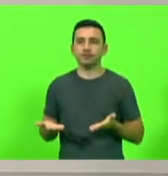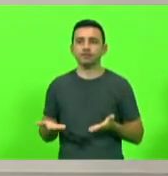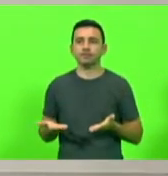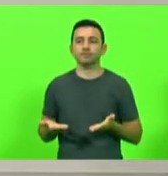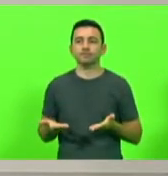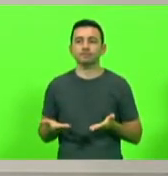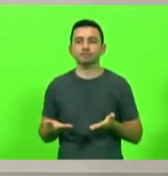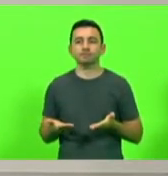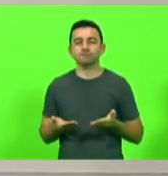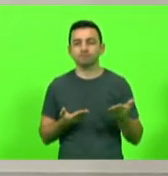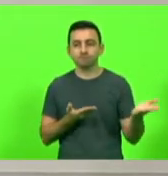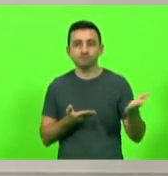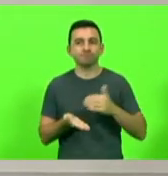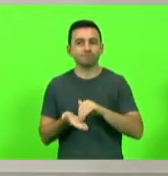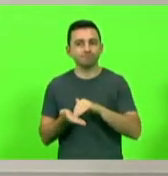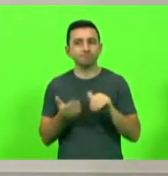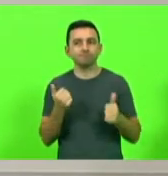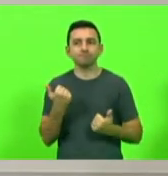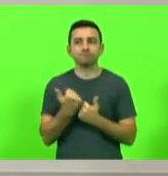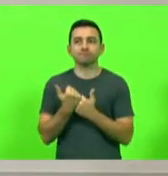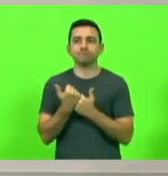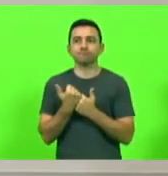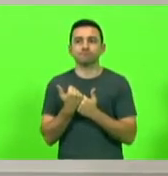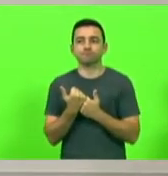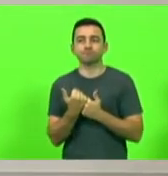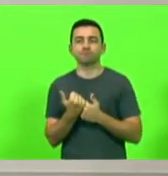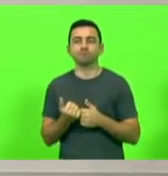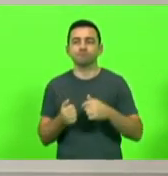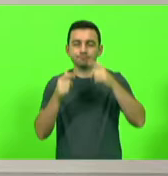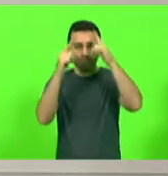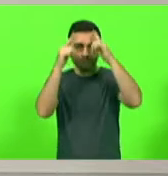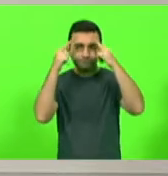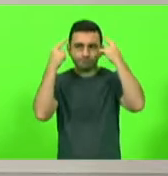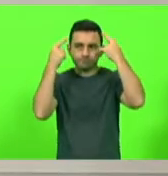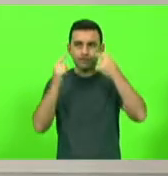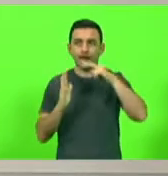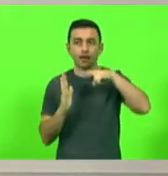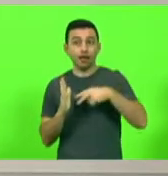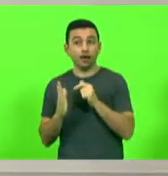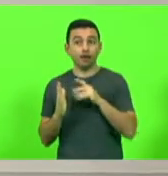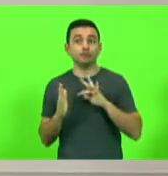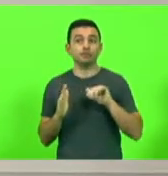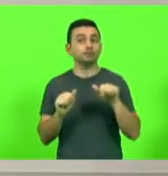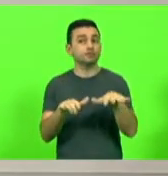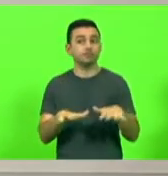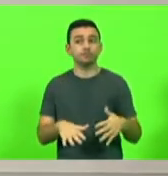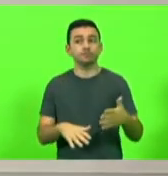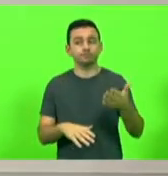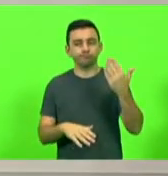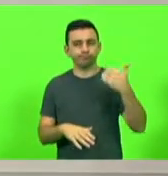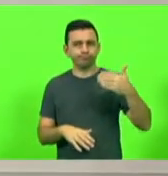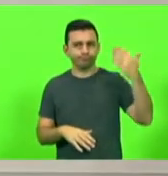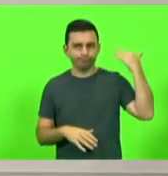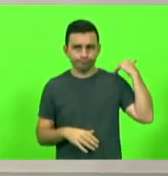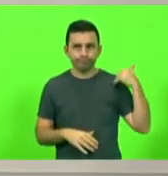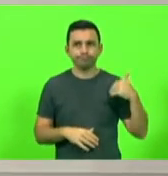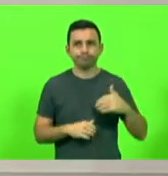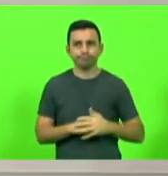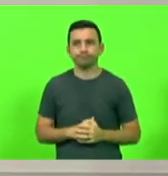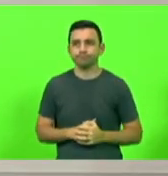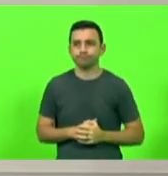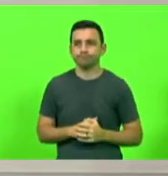ad hoc, deputado Neudício Sareta, para proceder à leitura das atas das últimas sessões.